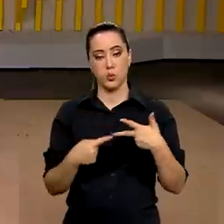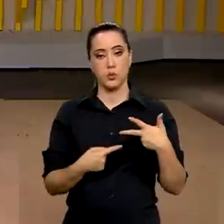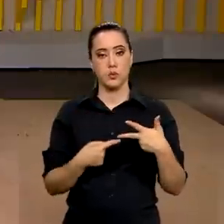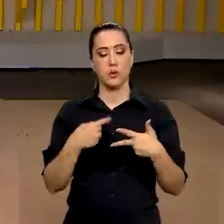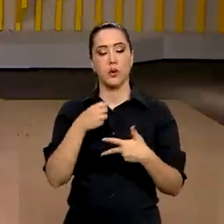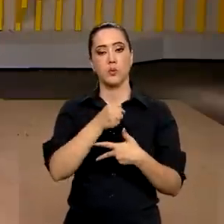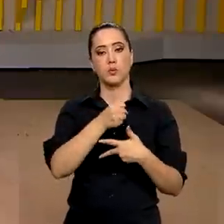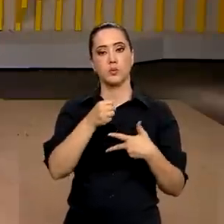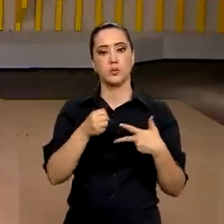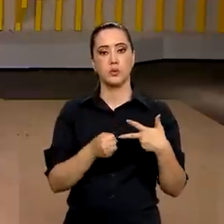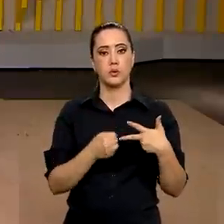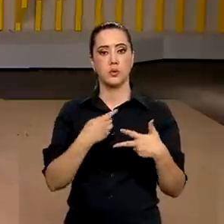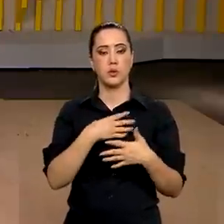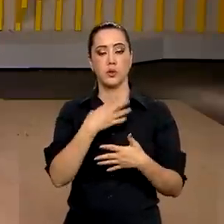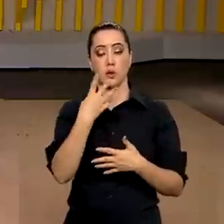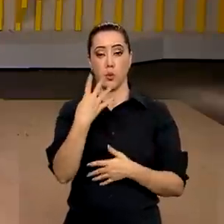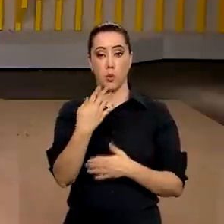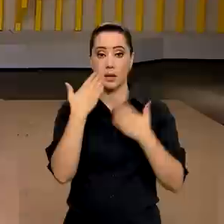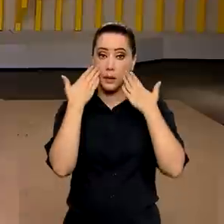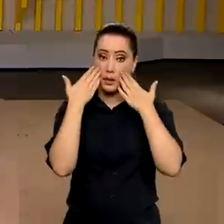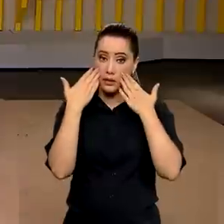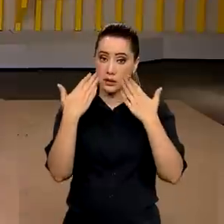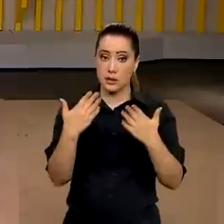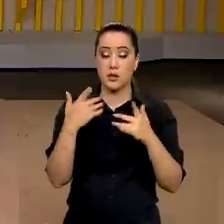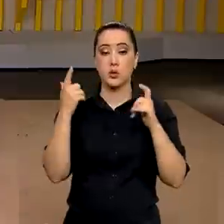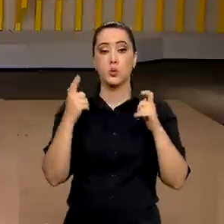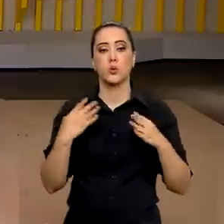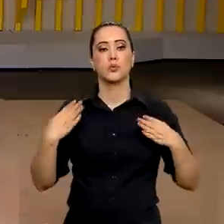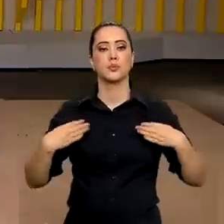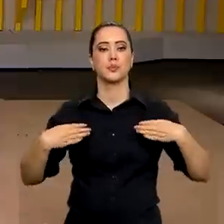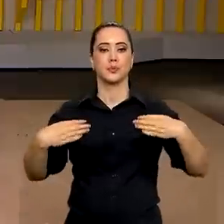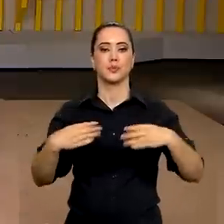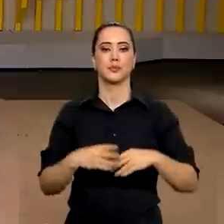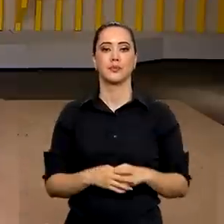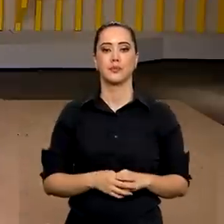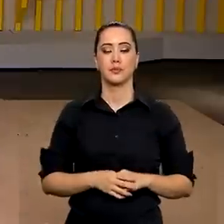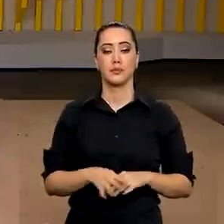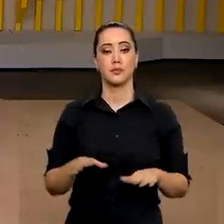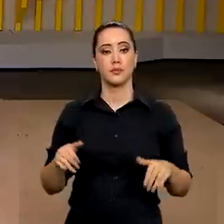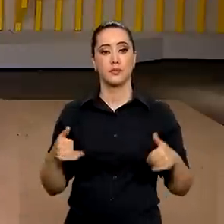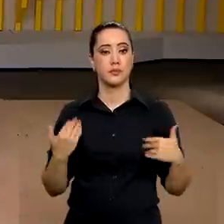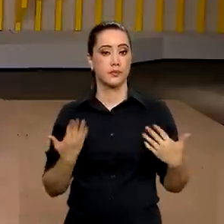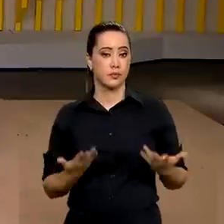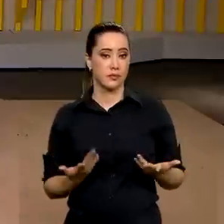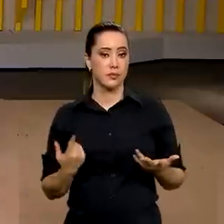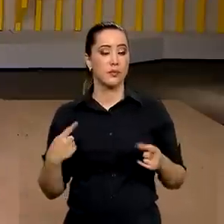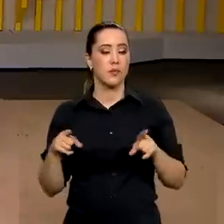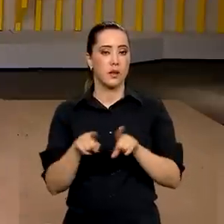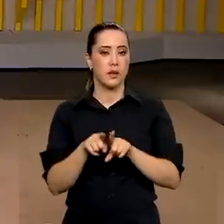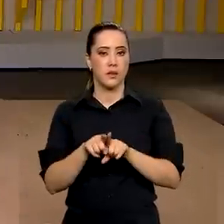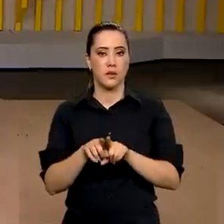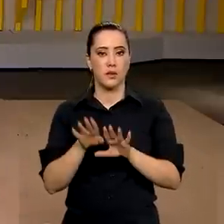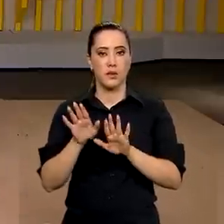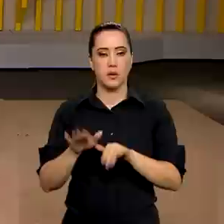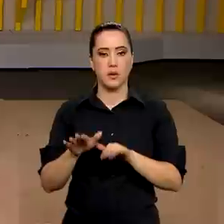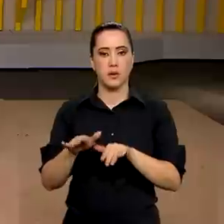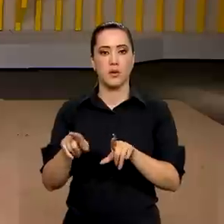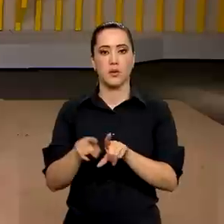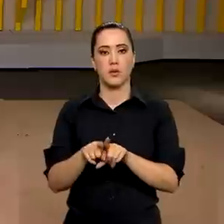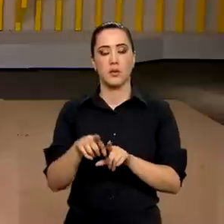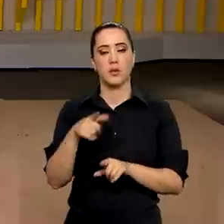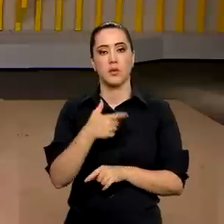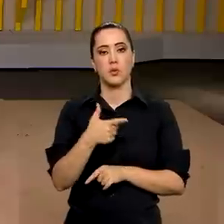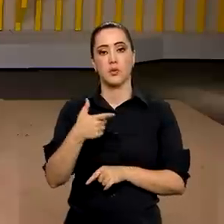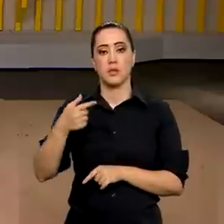terá quatro eixos de apresentações na esplanada dos ministérios. É, Roberto, e o desfile também celebra os 220